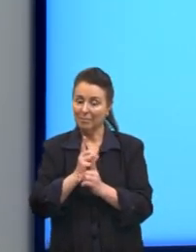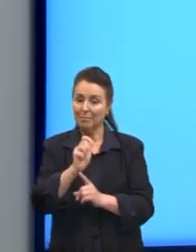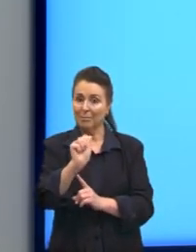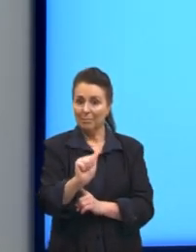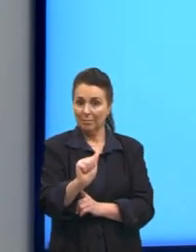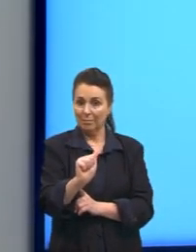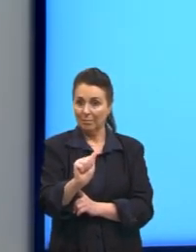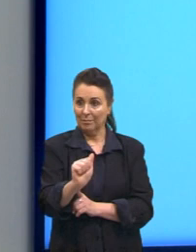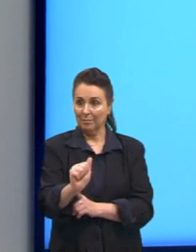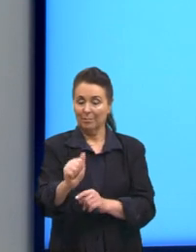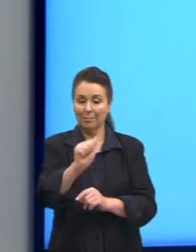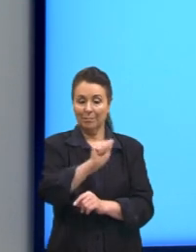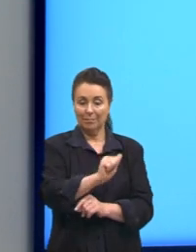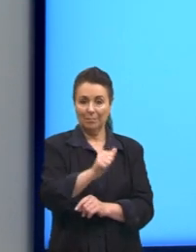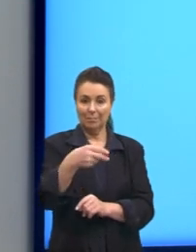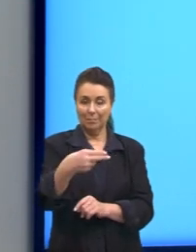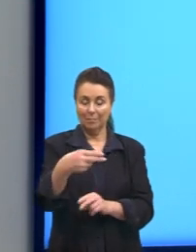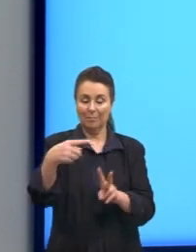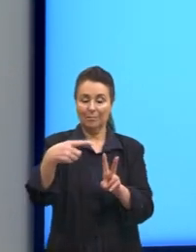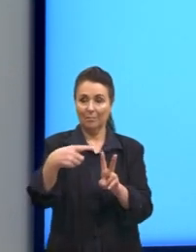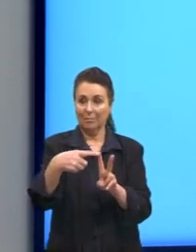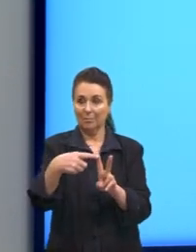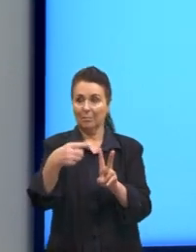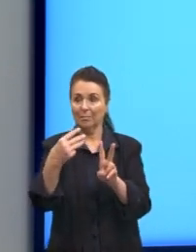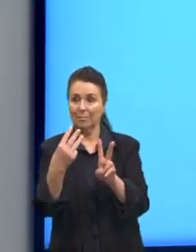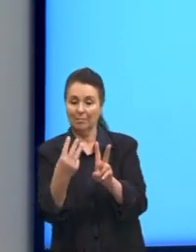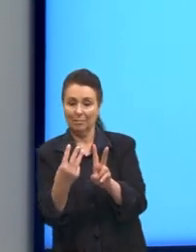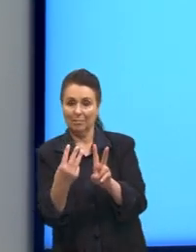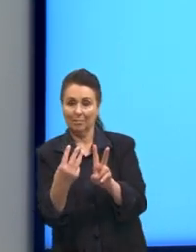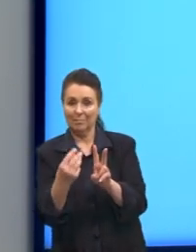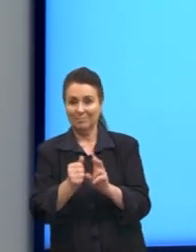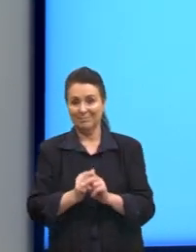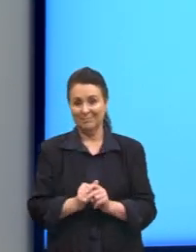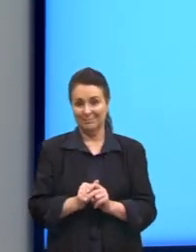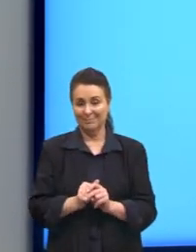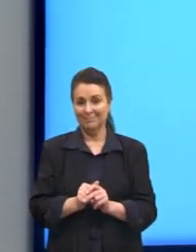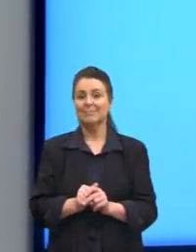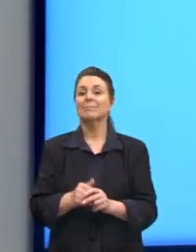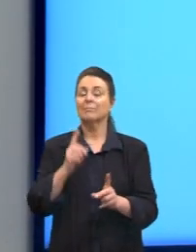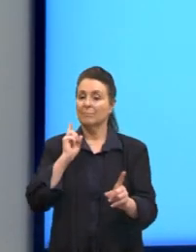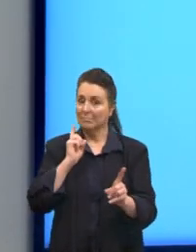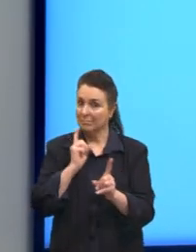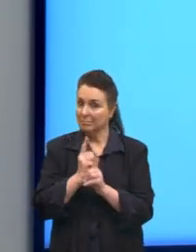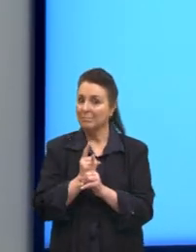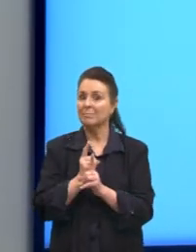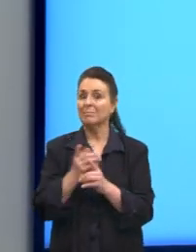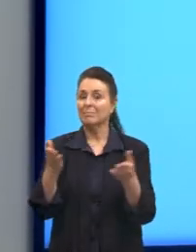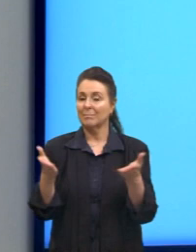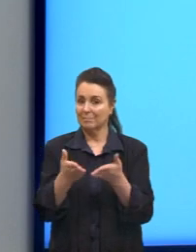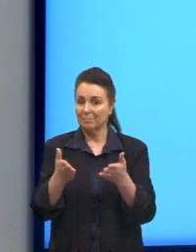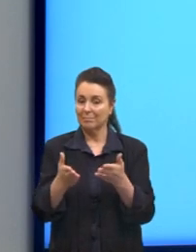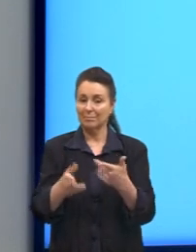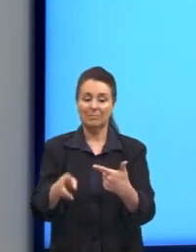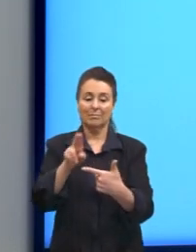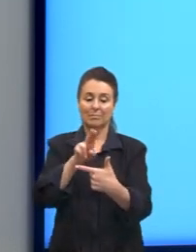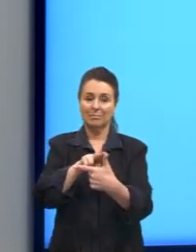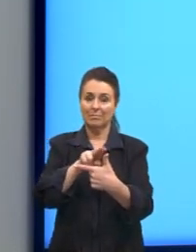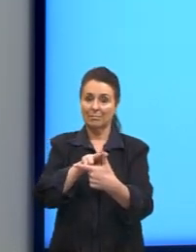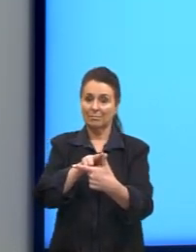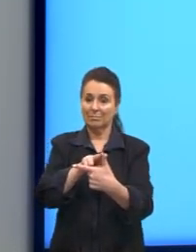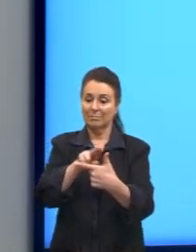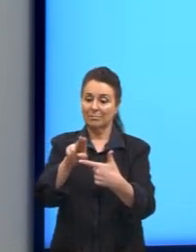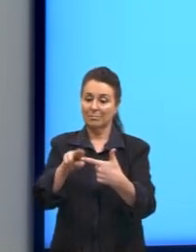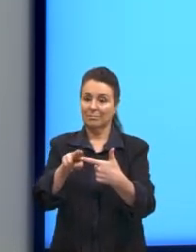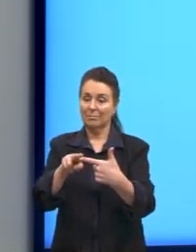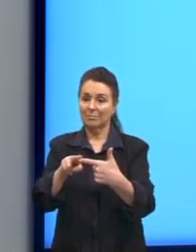então, A é igual a raiz de 3. Descobrimos, então, cateto adjacente,